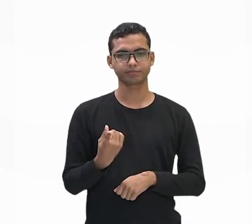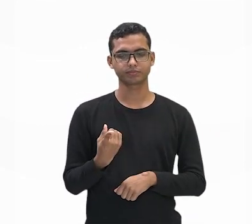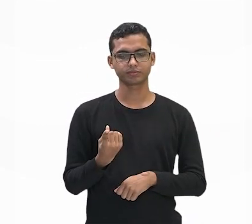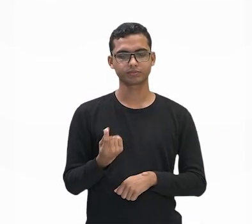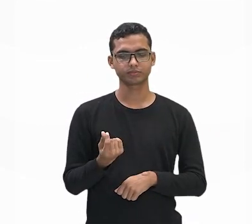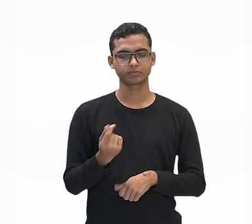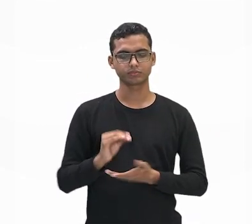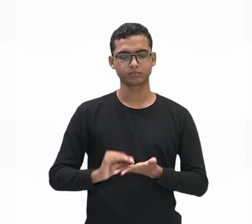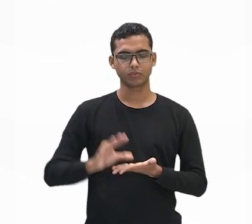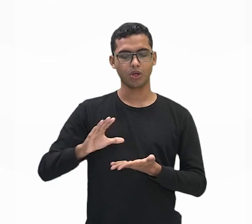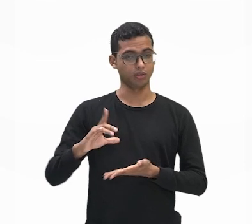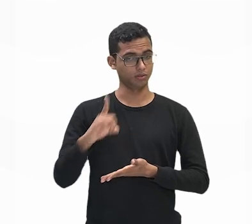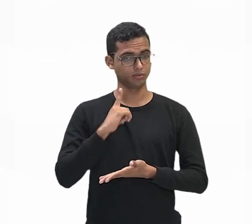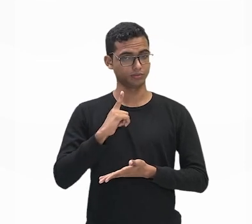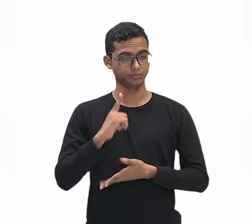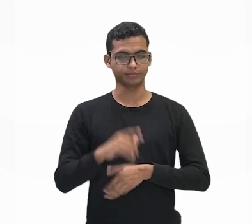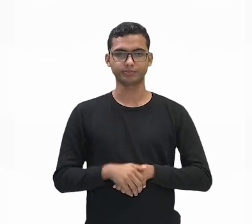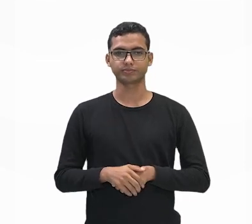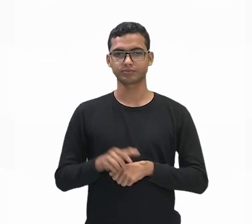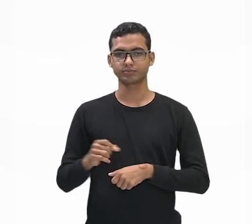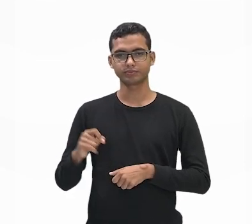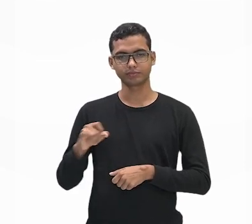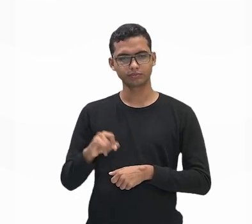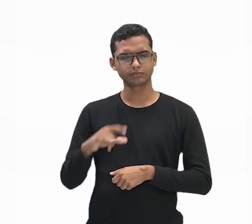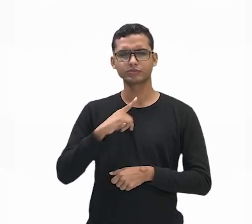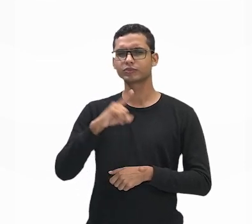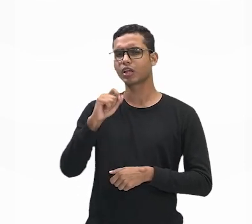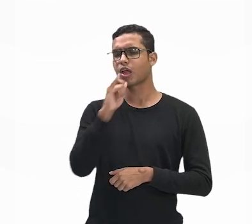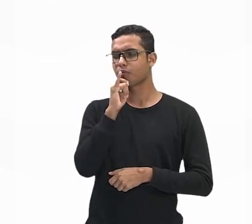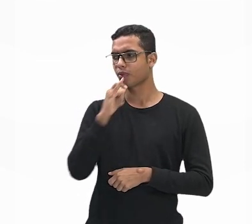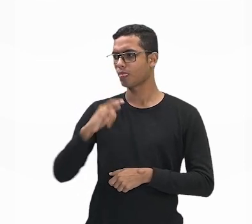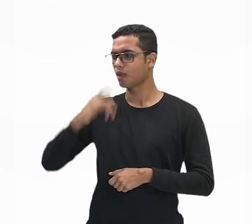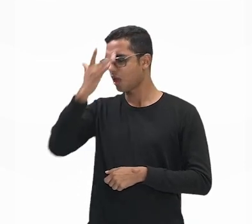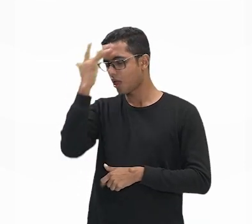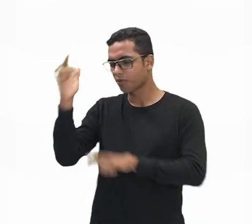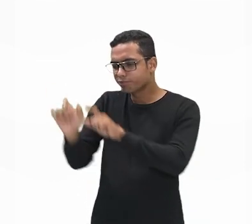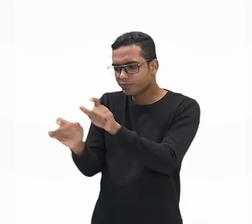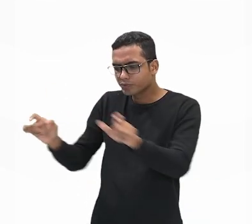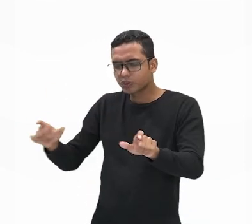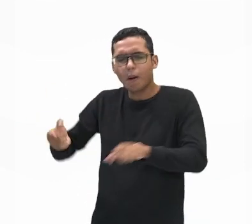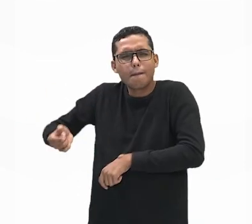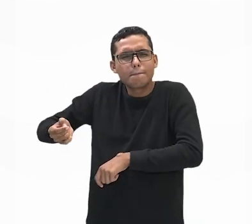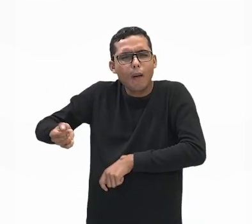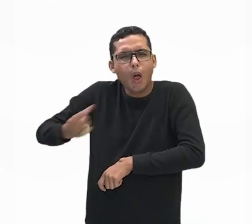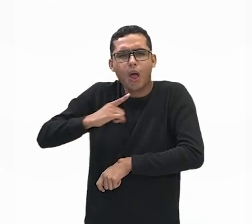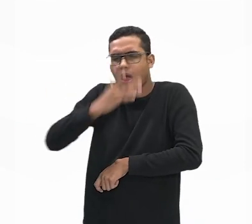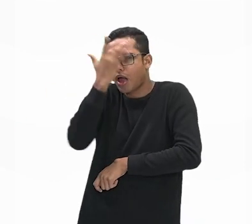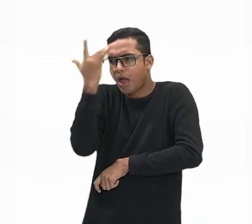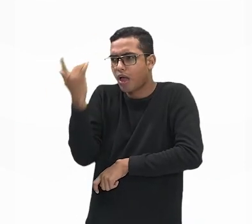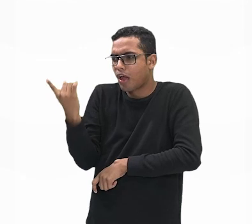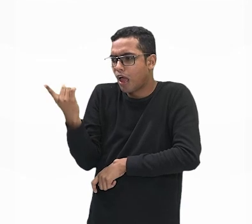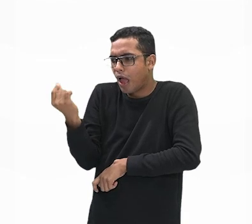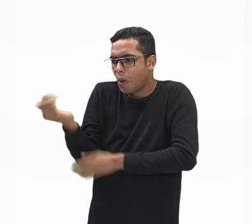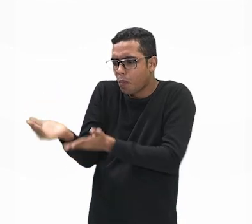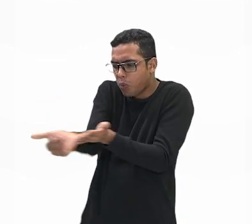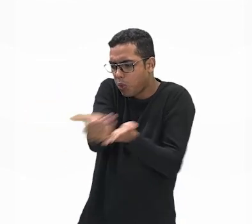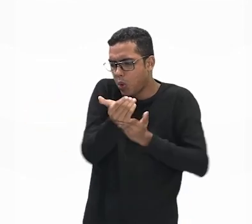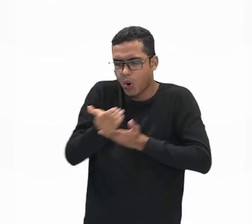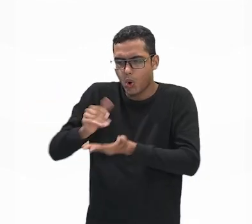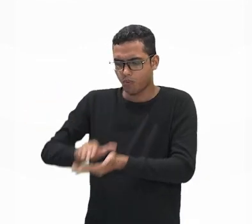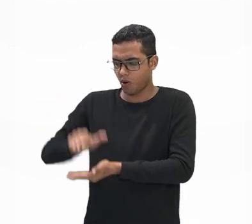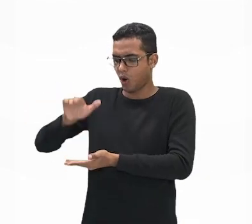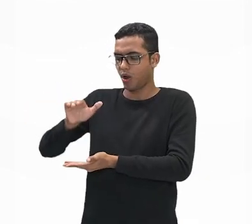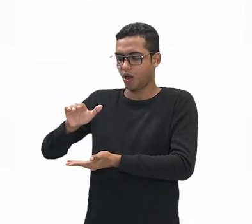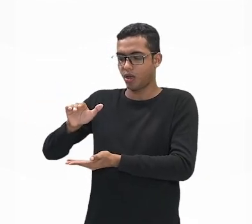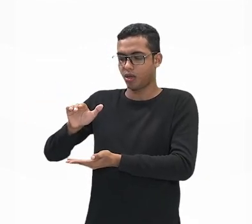concentração de renda. Quando você tem poucas pessoas compartilhando aí muito dinheiro enquanto você tem a grande maioria das pessoas com